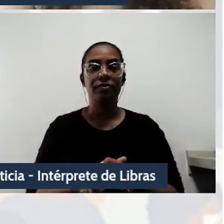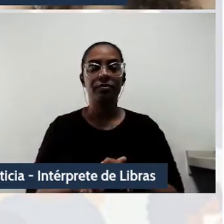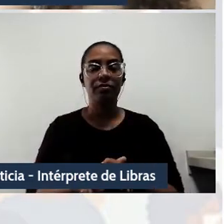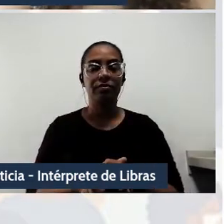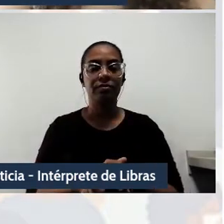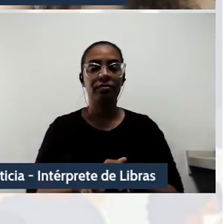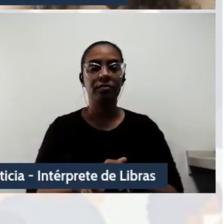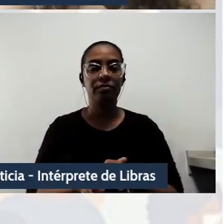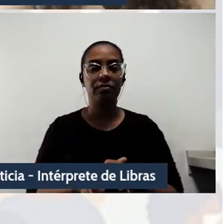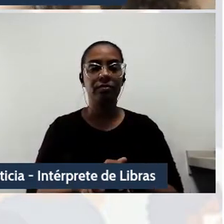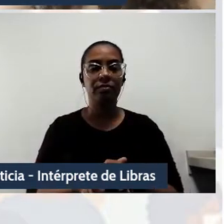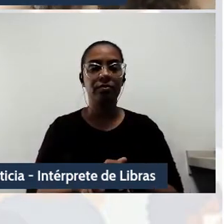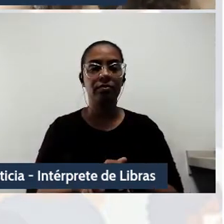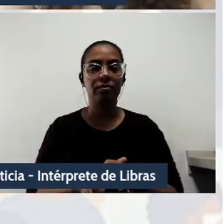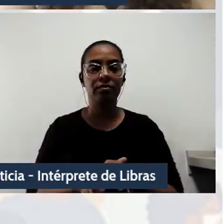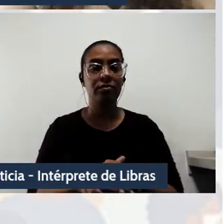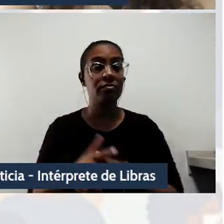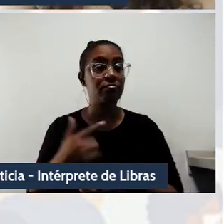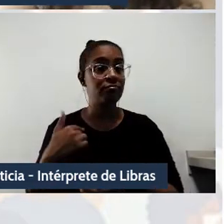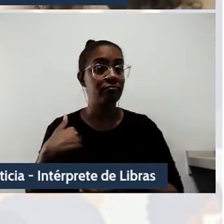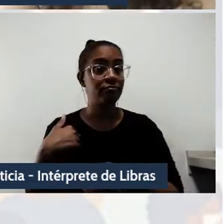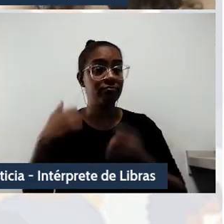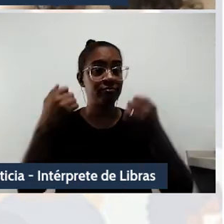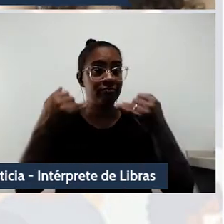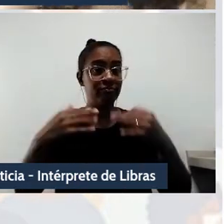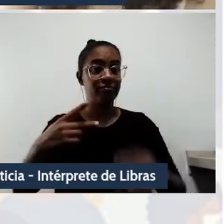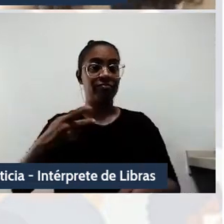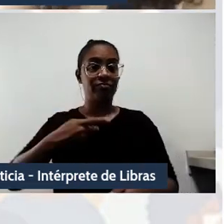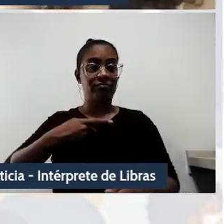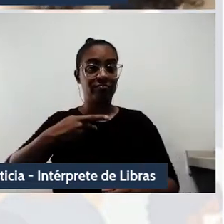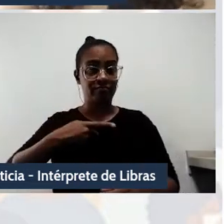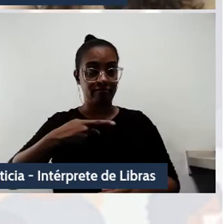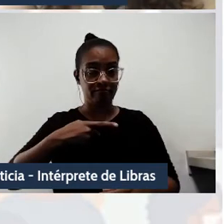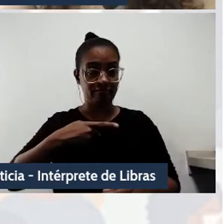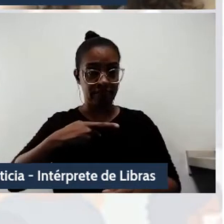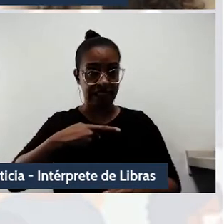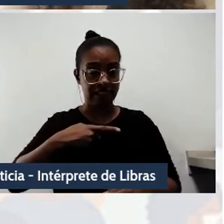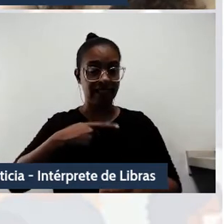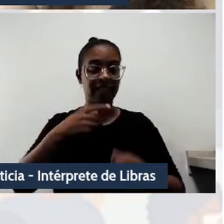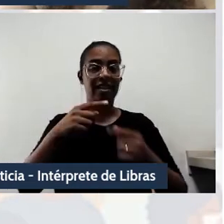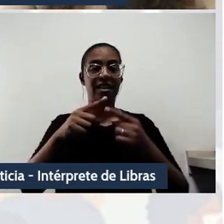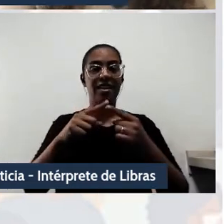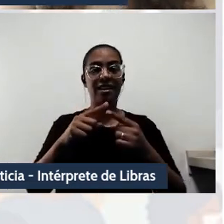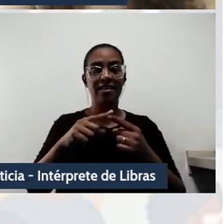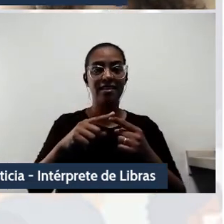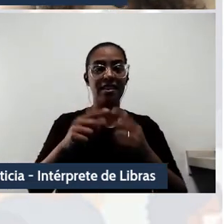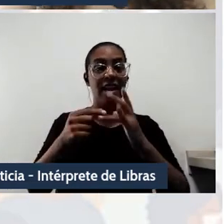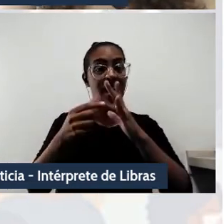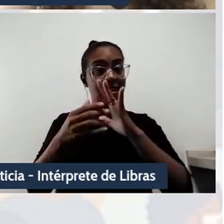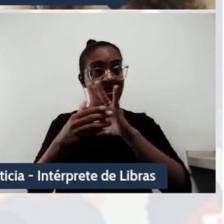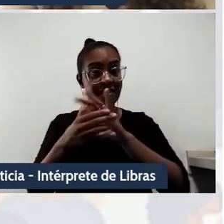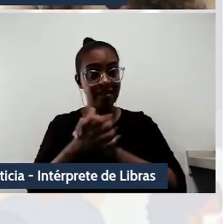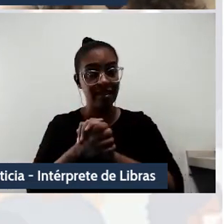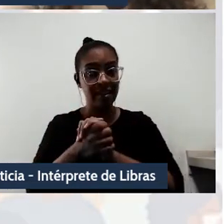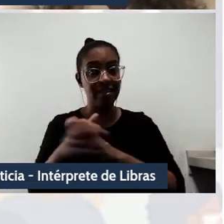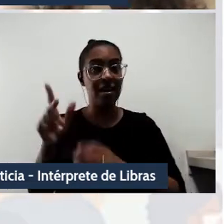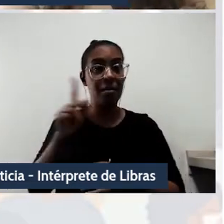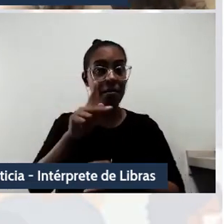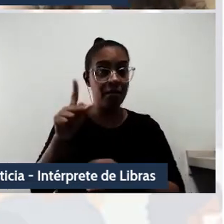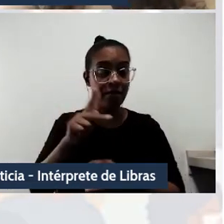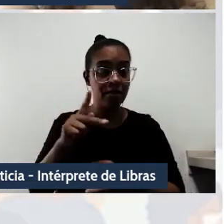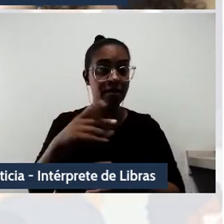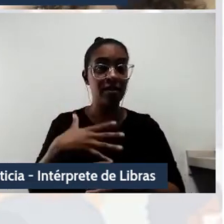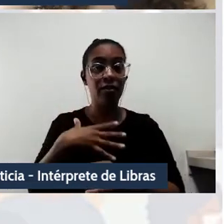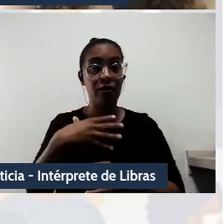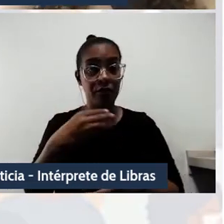é de uma mulher cisgênero, mãe de um pré-adolescente e de uma criança, casada, professora atuante na graduação e